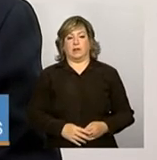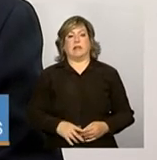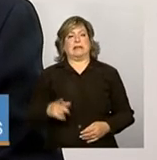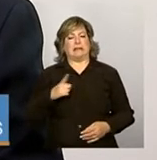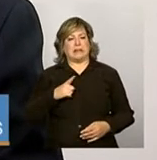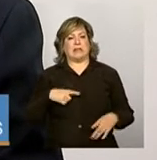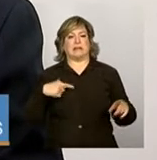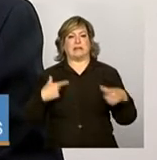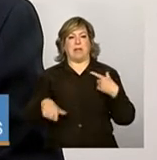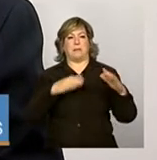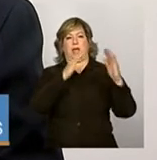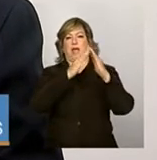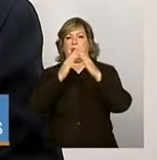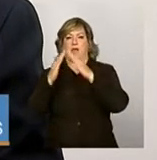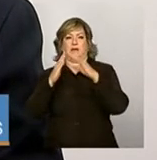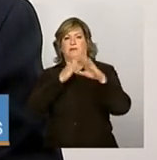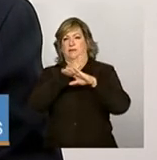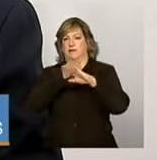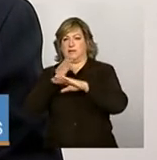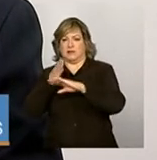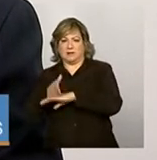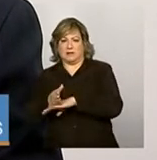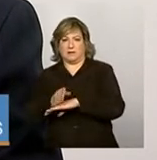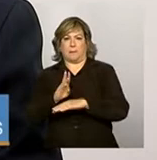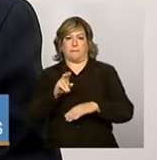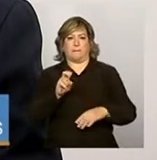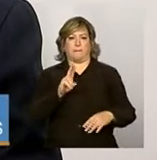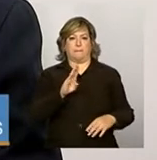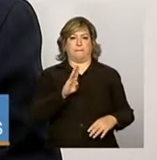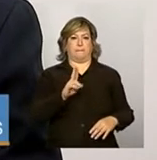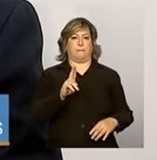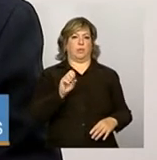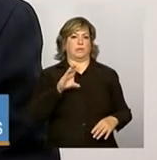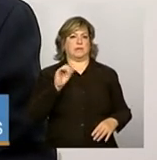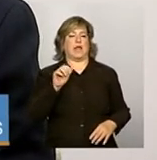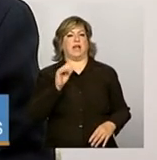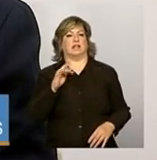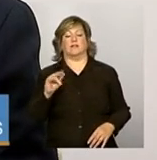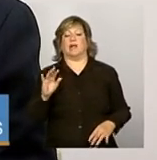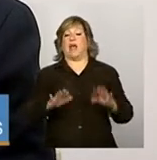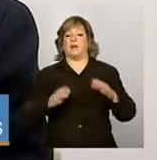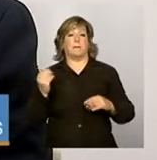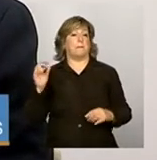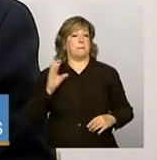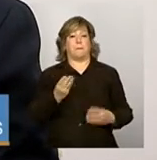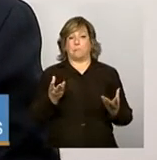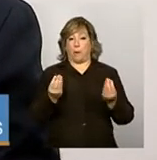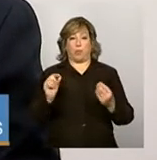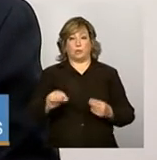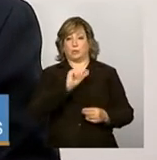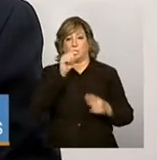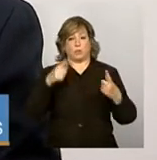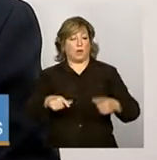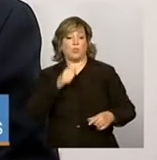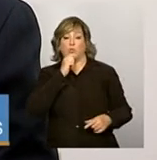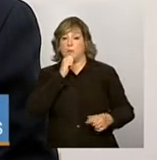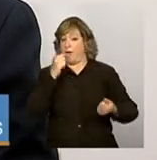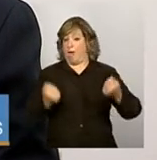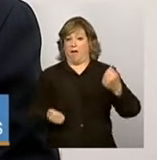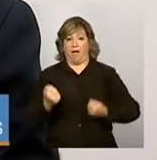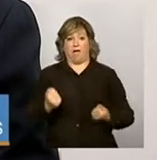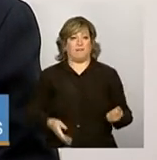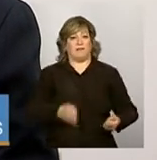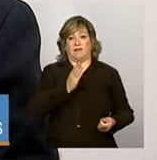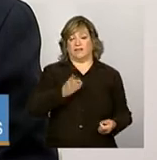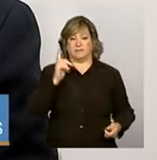ativa, né, em muitas localidades não existe carro próprio para gestão do programa, né? A gente precisa